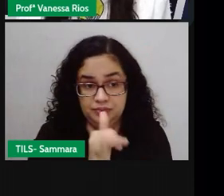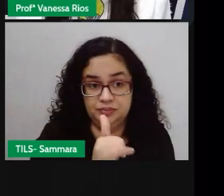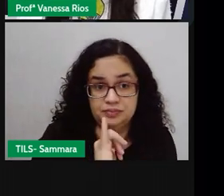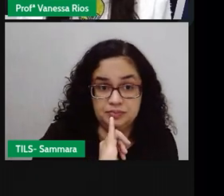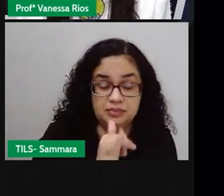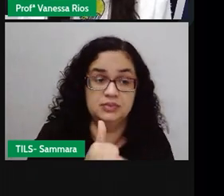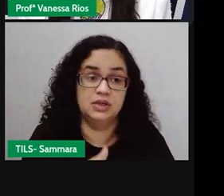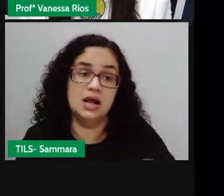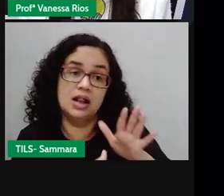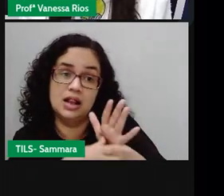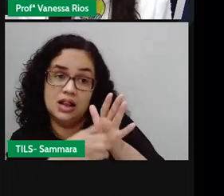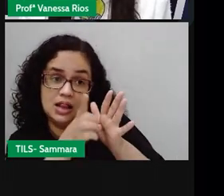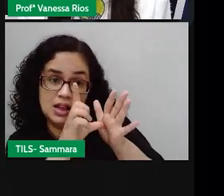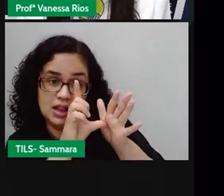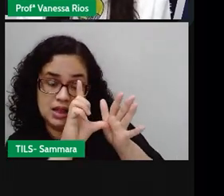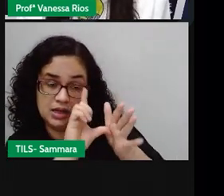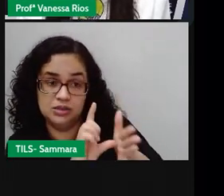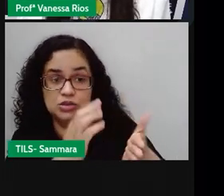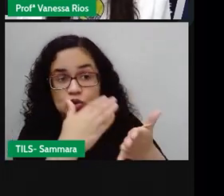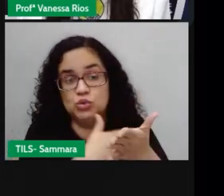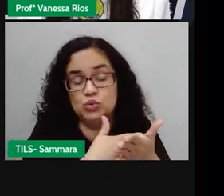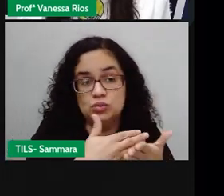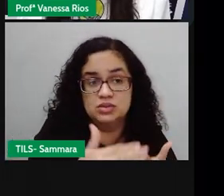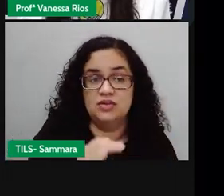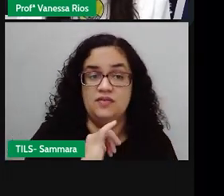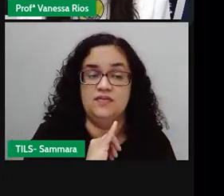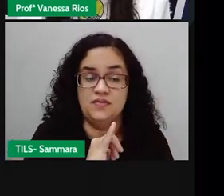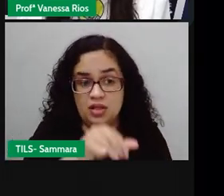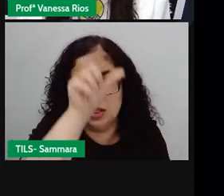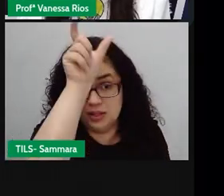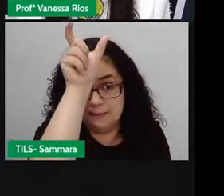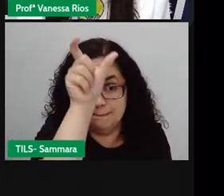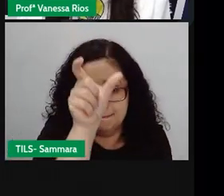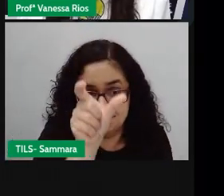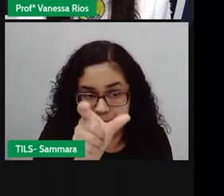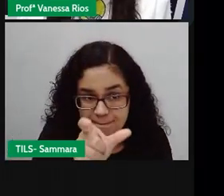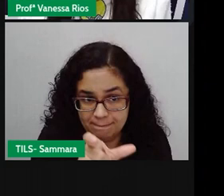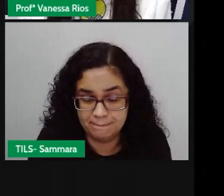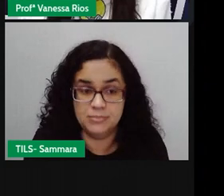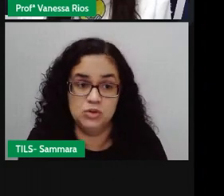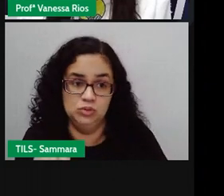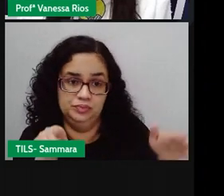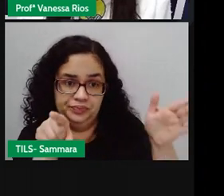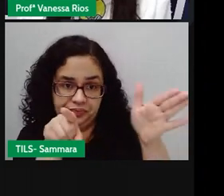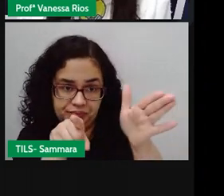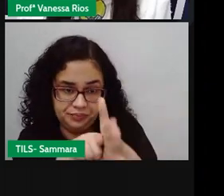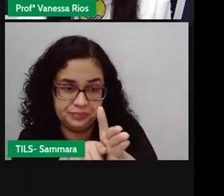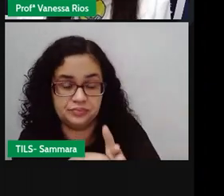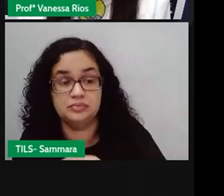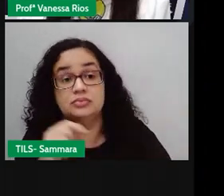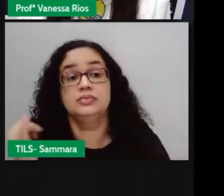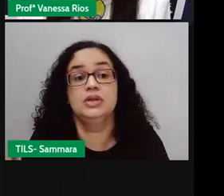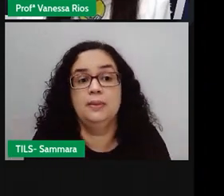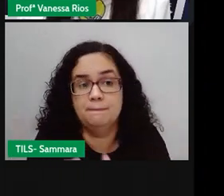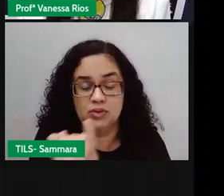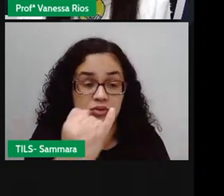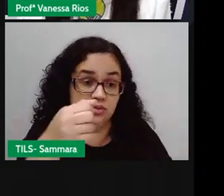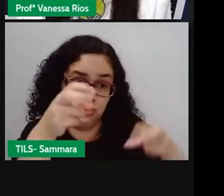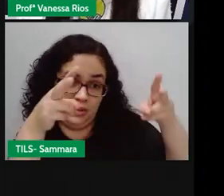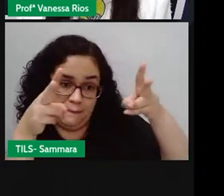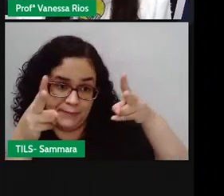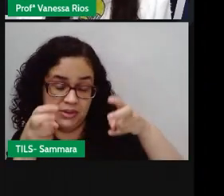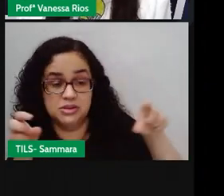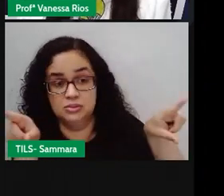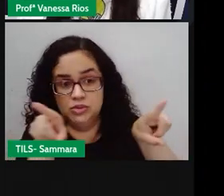E antes de iniciar a fala do personagem, o travessão. É importante perceber também